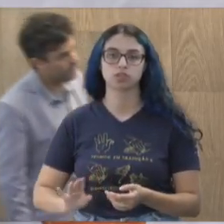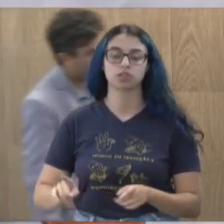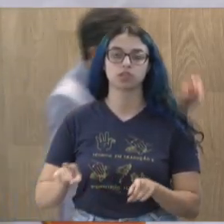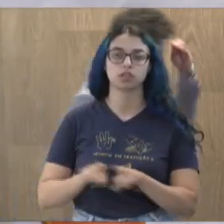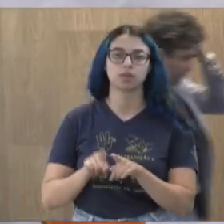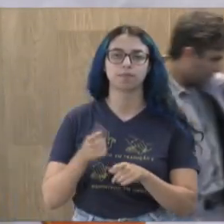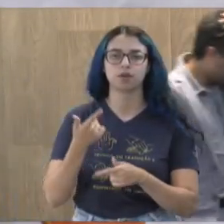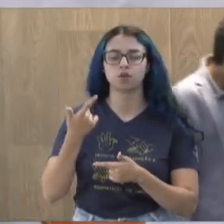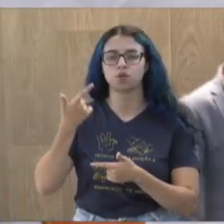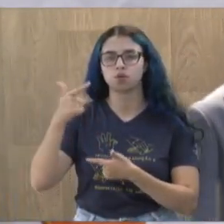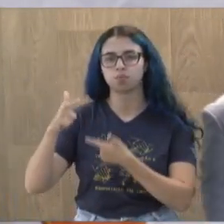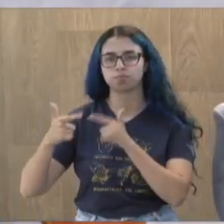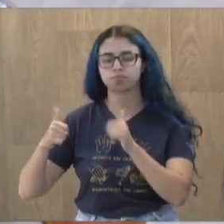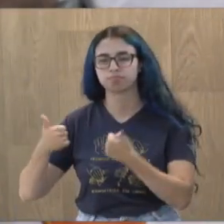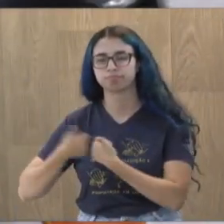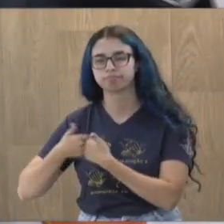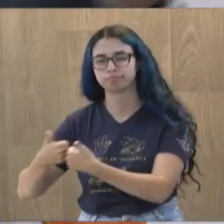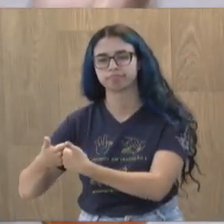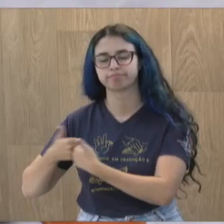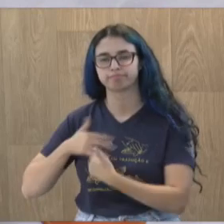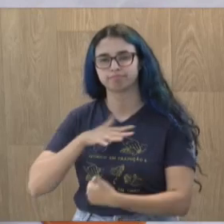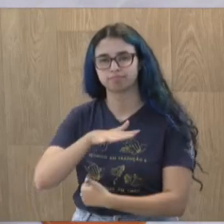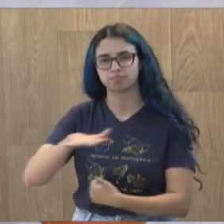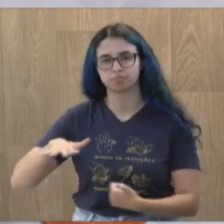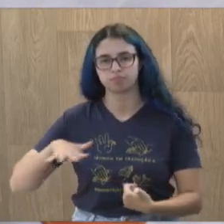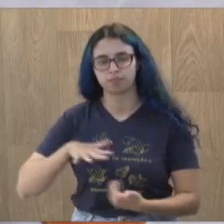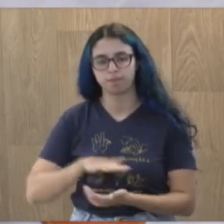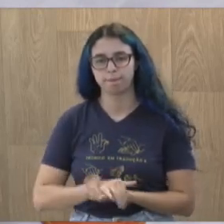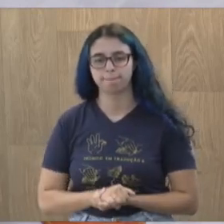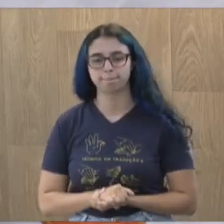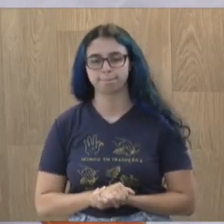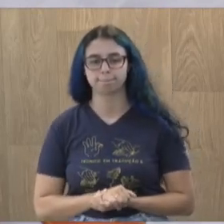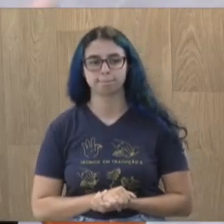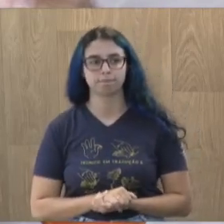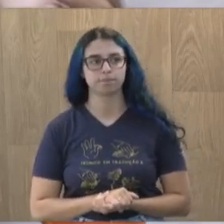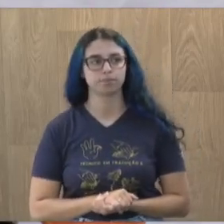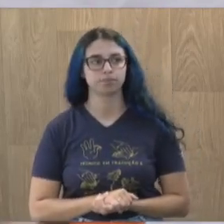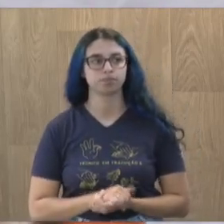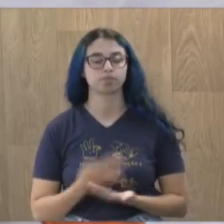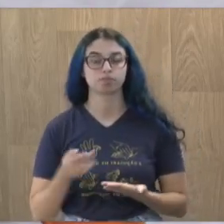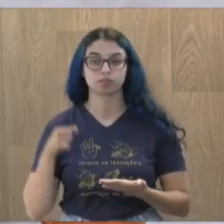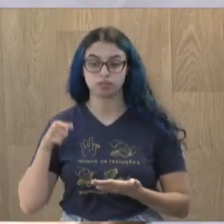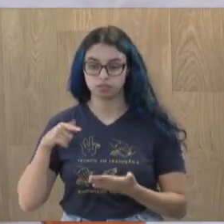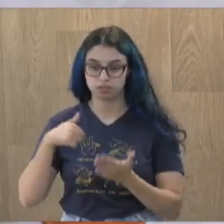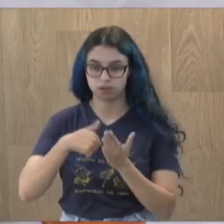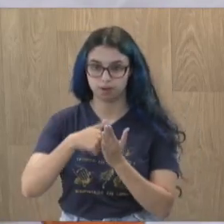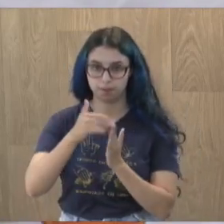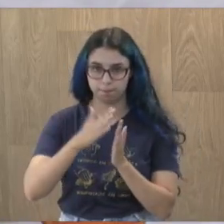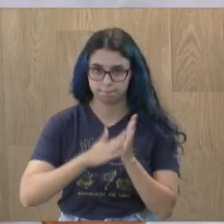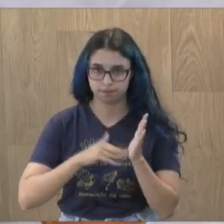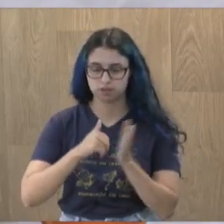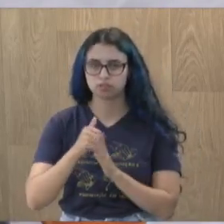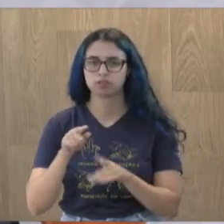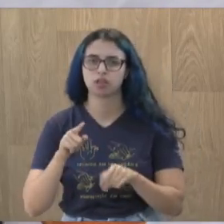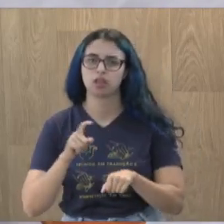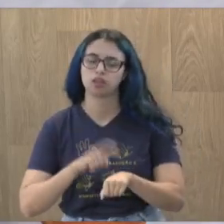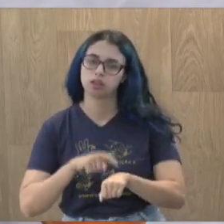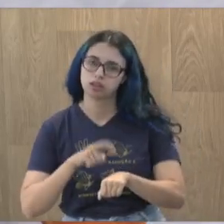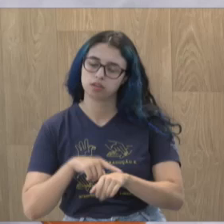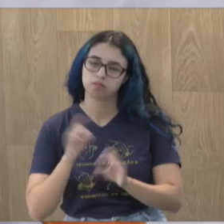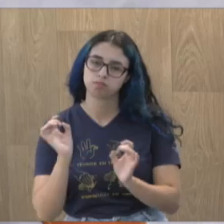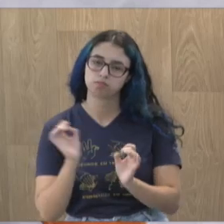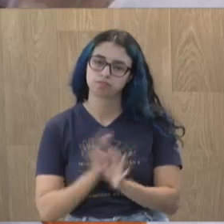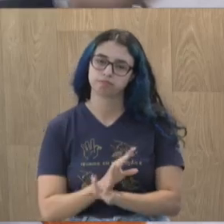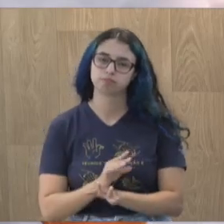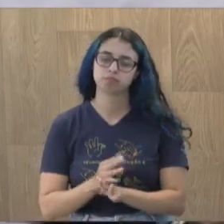que transitam ali, acessam a UPA e vários pontos daquela região tão importante. Então, essa pintura tem um tempo certo de cura, a qual o secretário nos